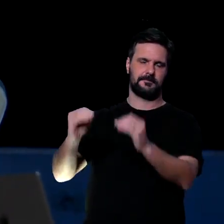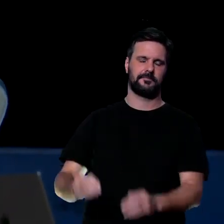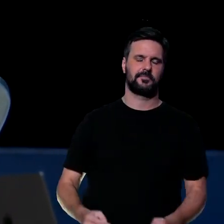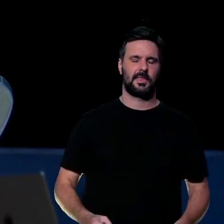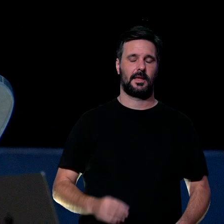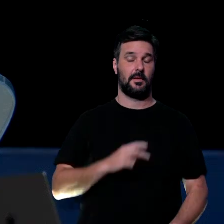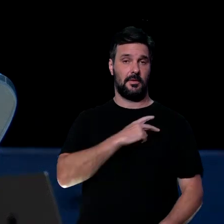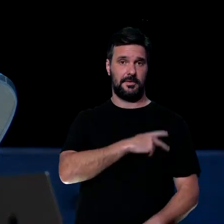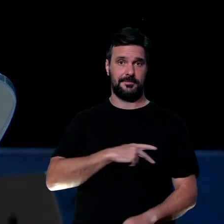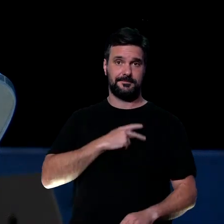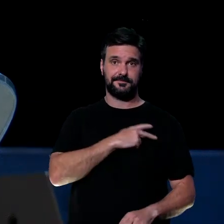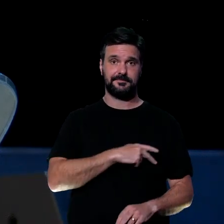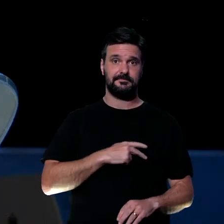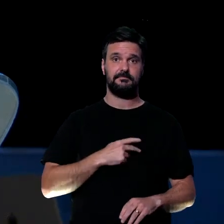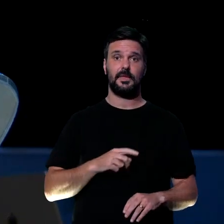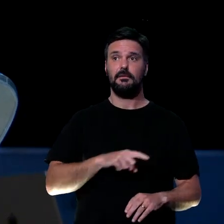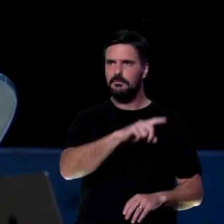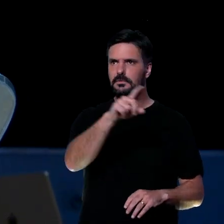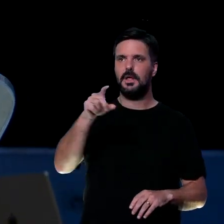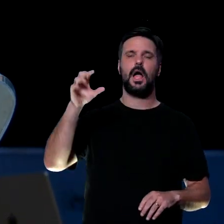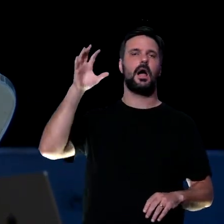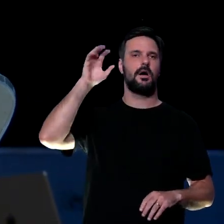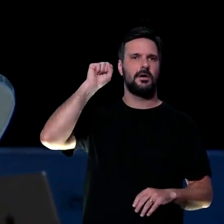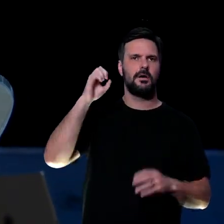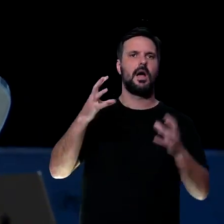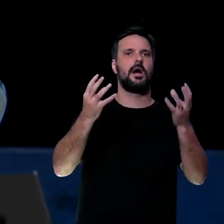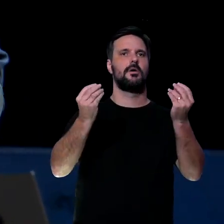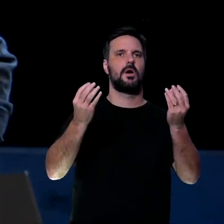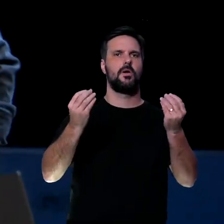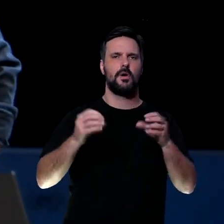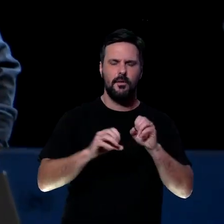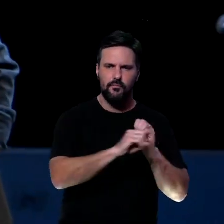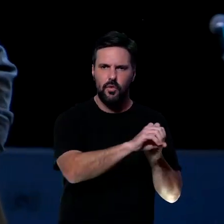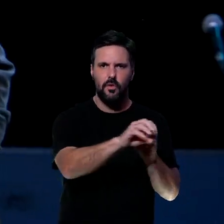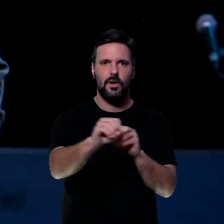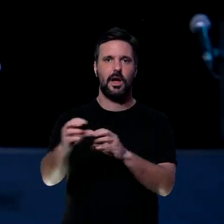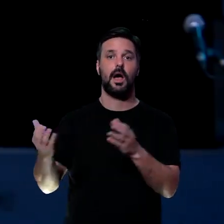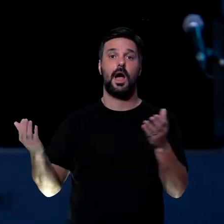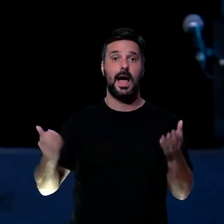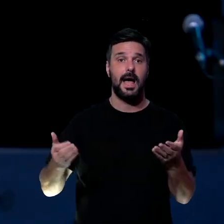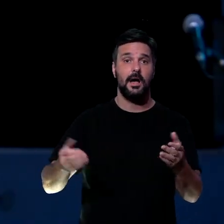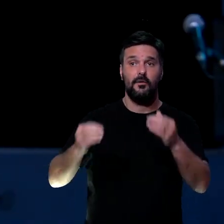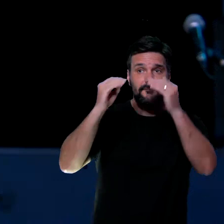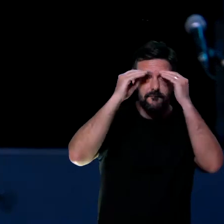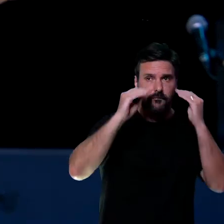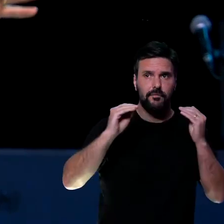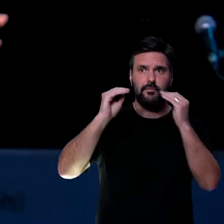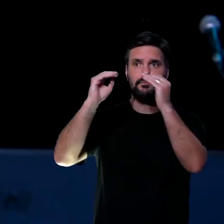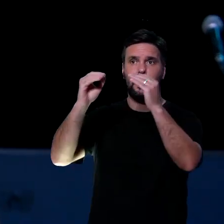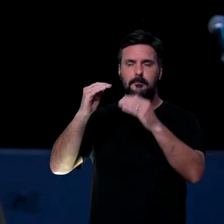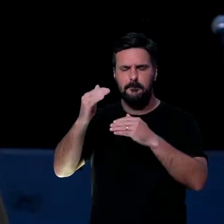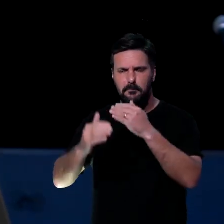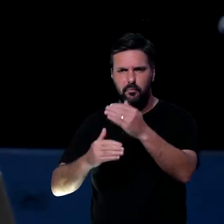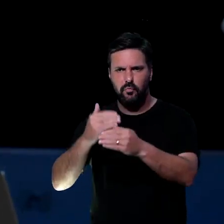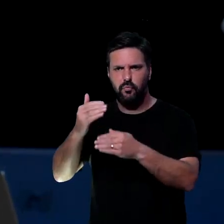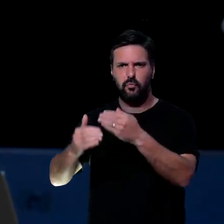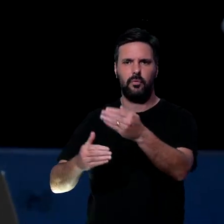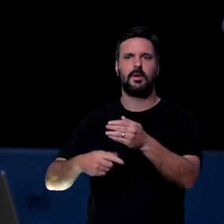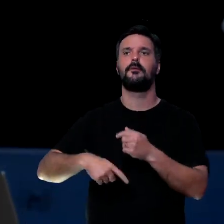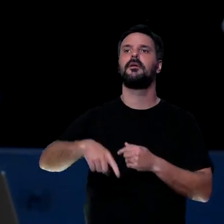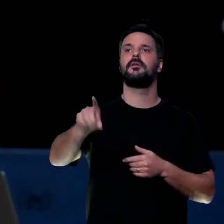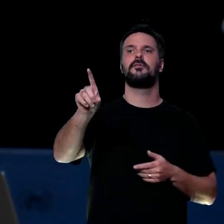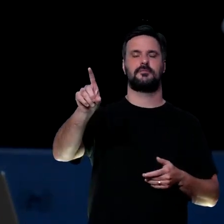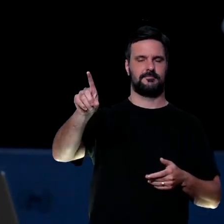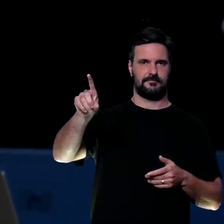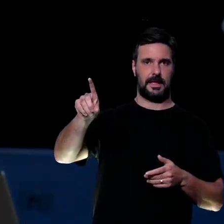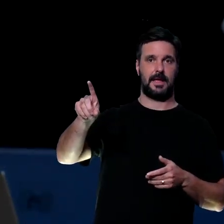O que Paulo está falando é, gente, vocês ouviram bastante coisa, eu ensinei muito para vocês, mas agora é hora da prática. Vocês já tiveram aula teórica, agora